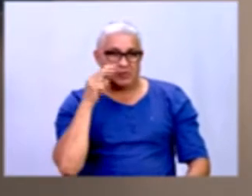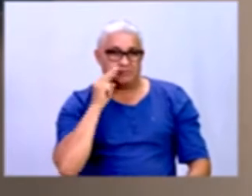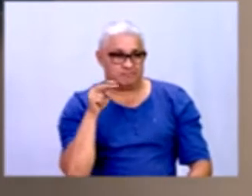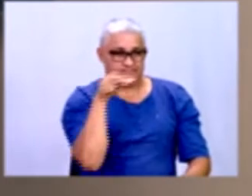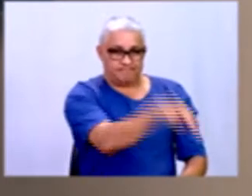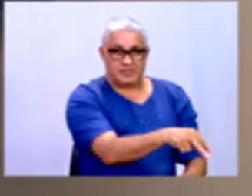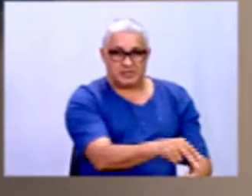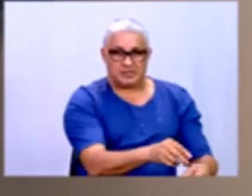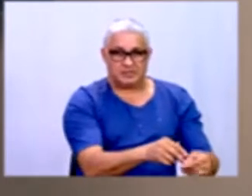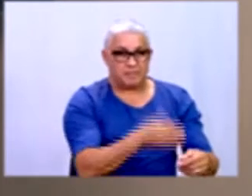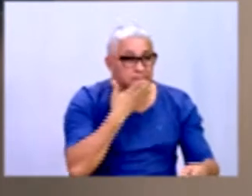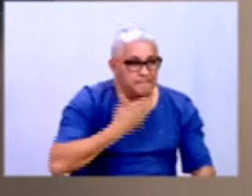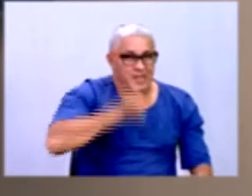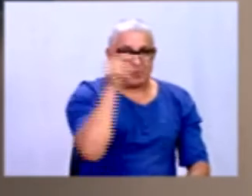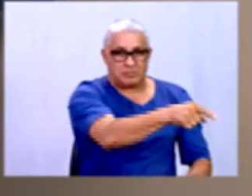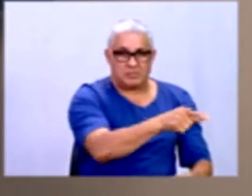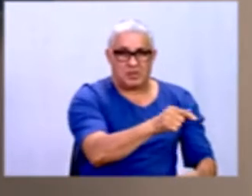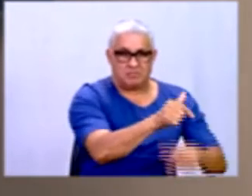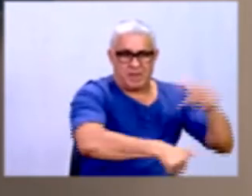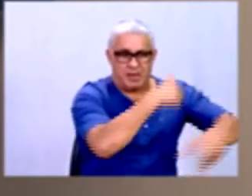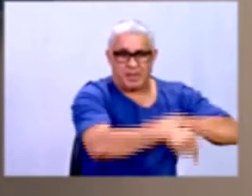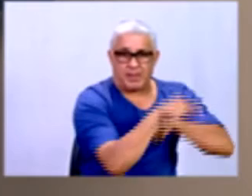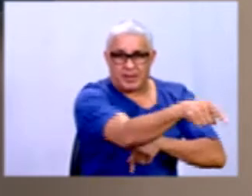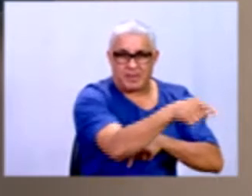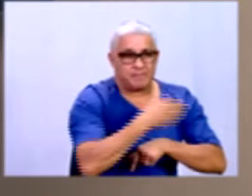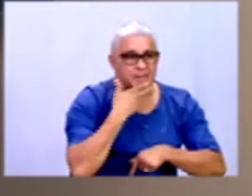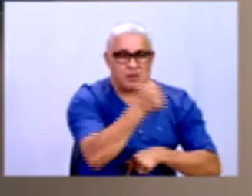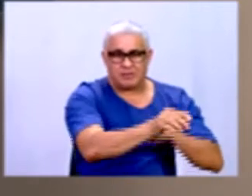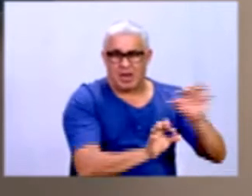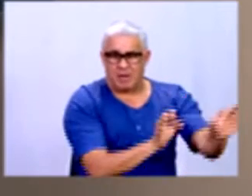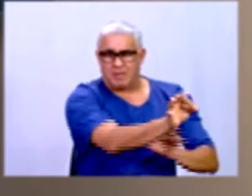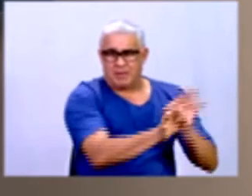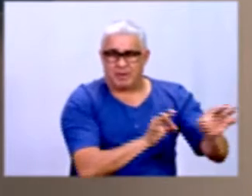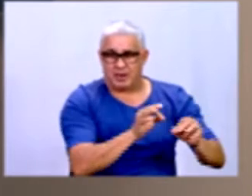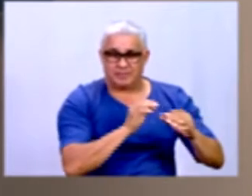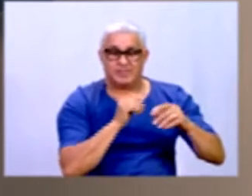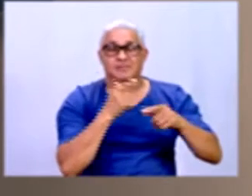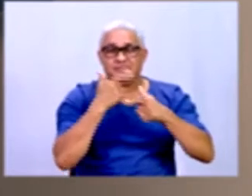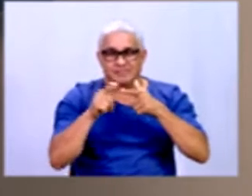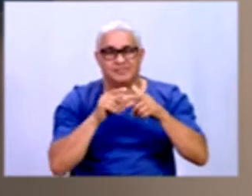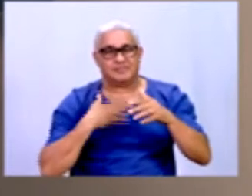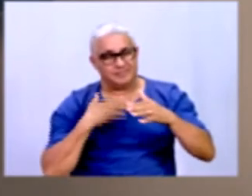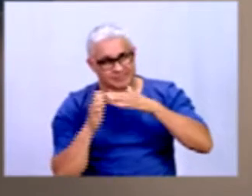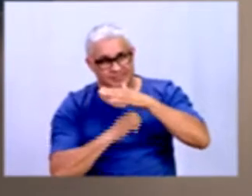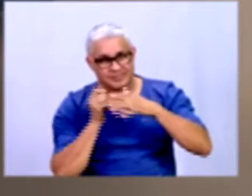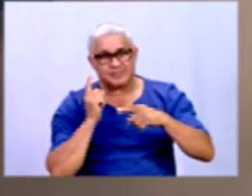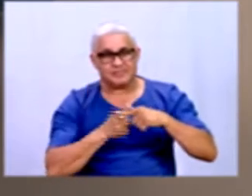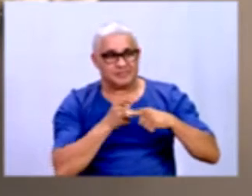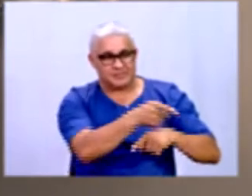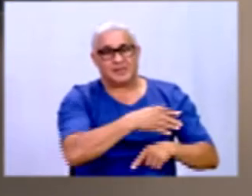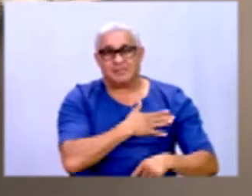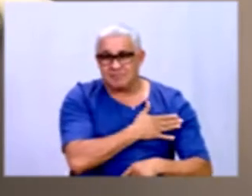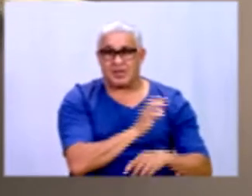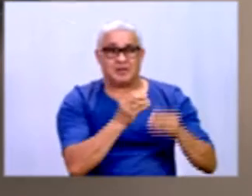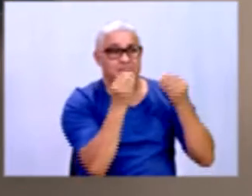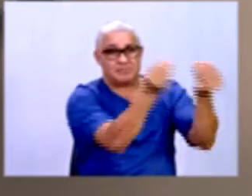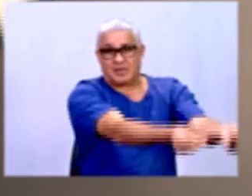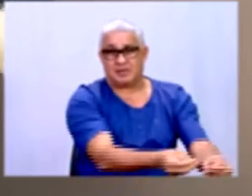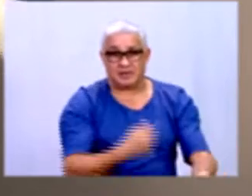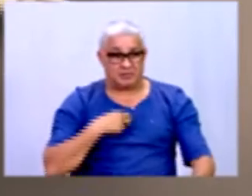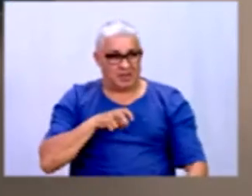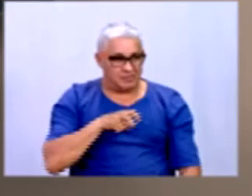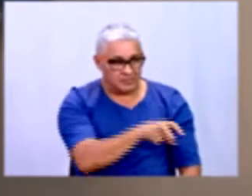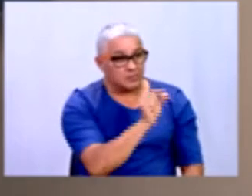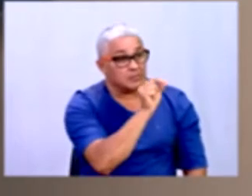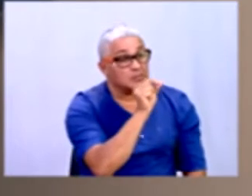E daí é o que o professor falou agora. Ah, então o problema da minha empresa é a insatisfação com a entrega. Aí eu vou lá e ver o que está acontecendo